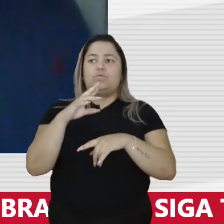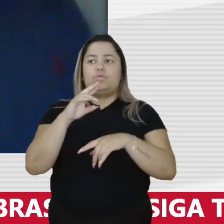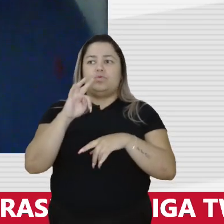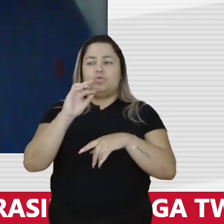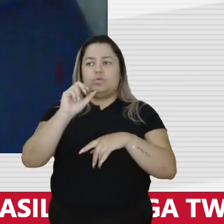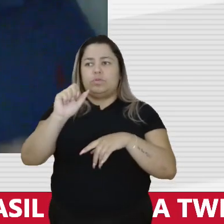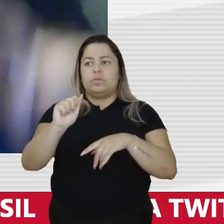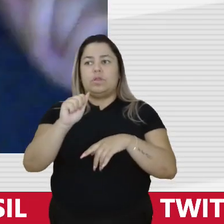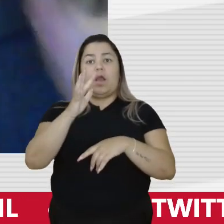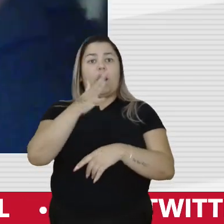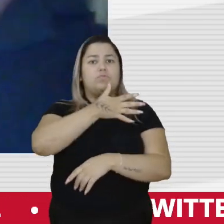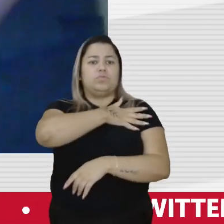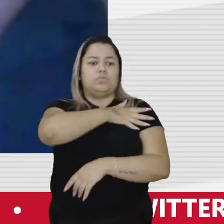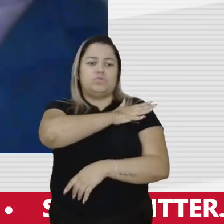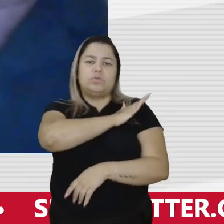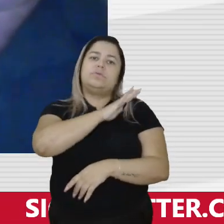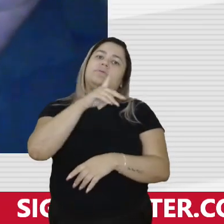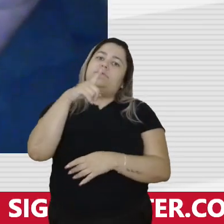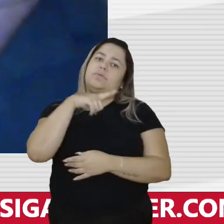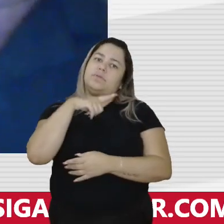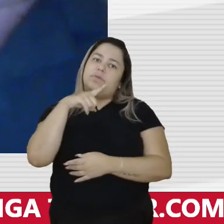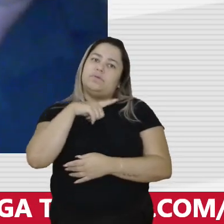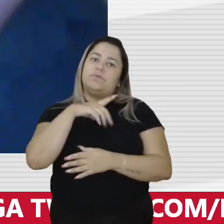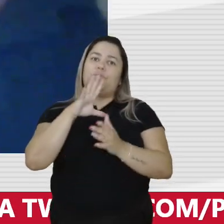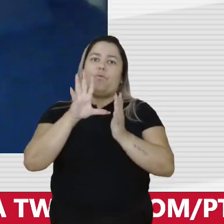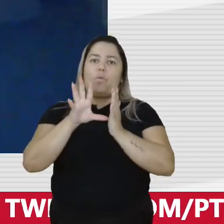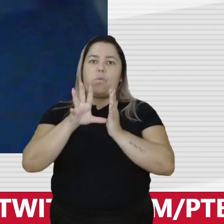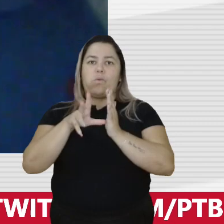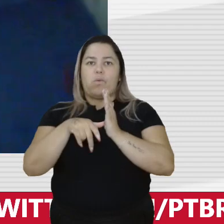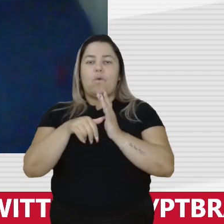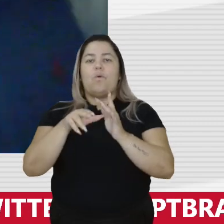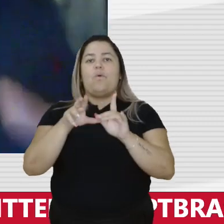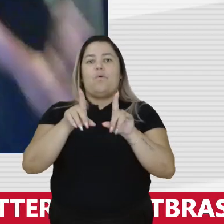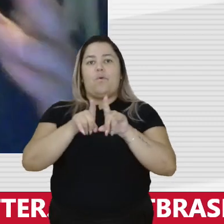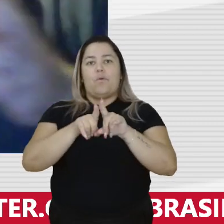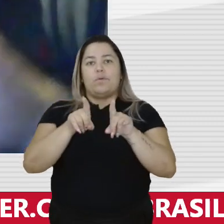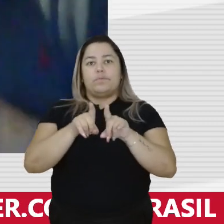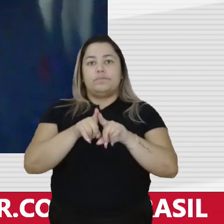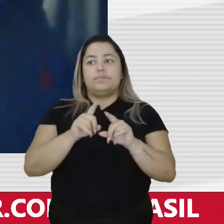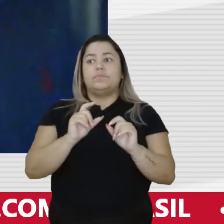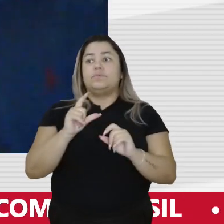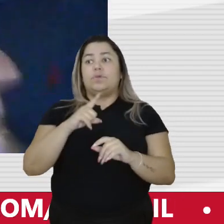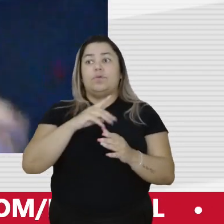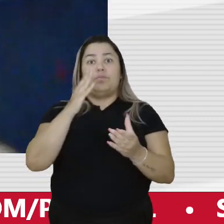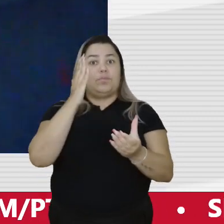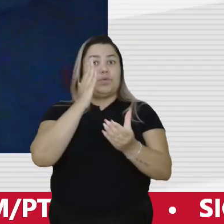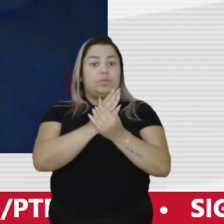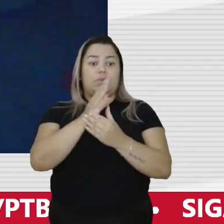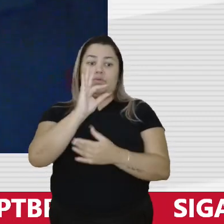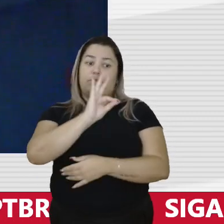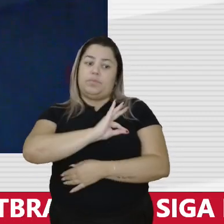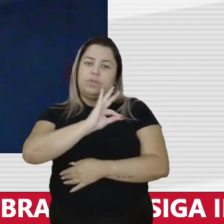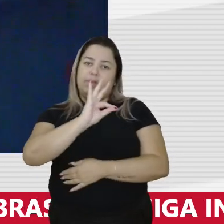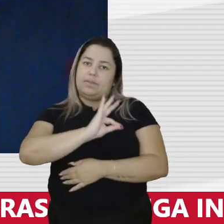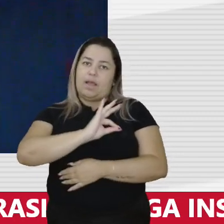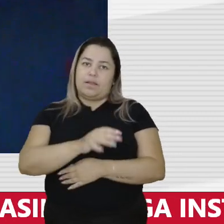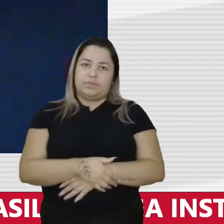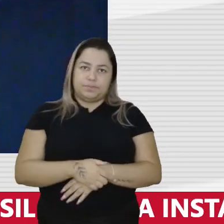ditadura houve corrupção. Esse arquivo também traz processos militares de corrupção.